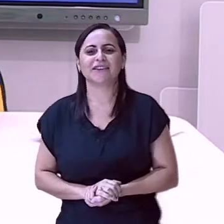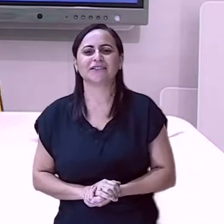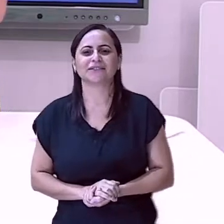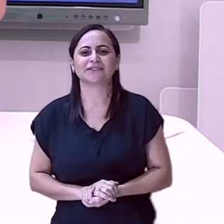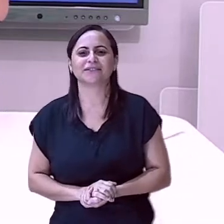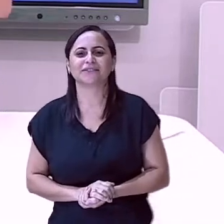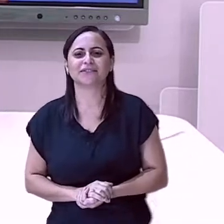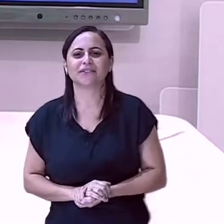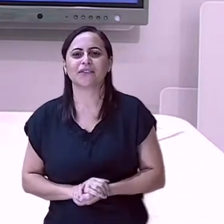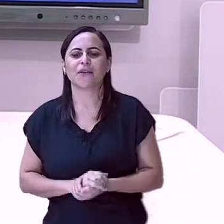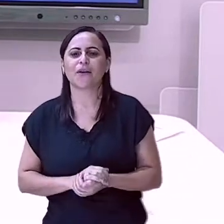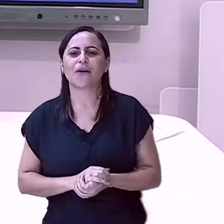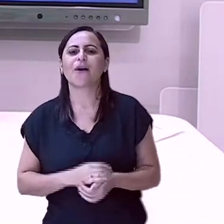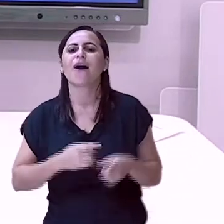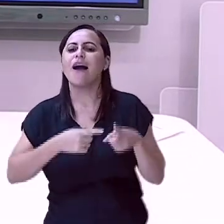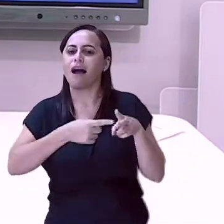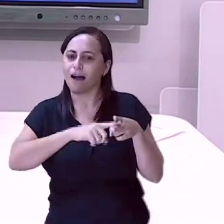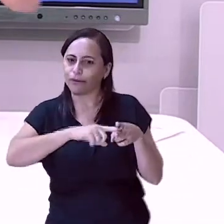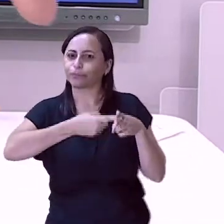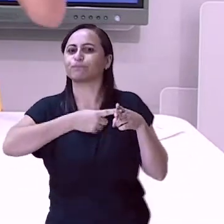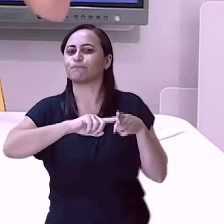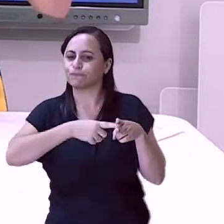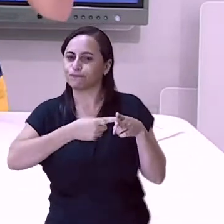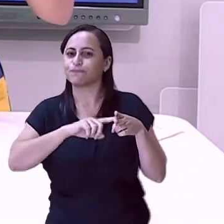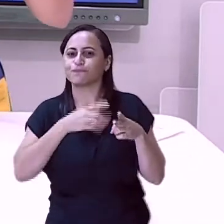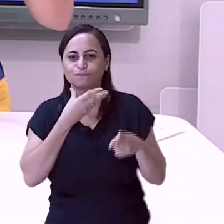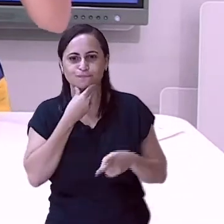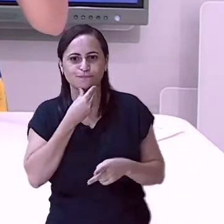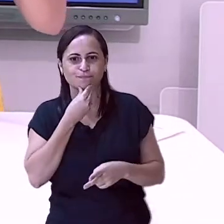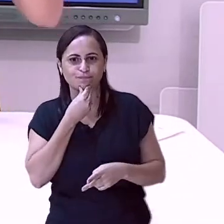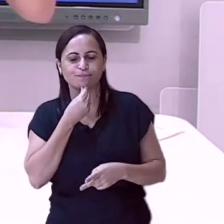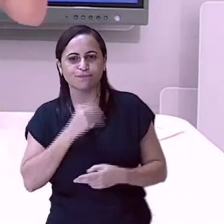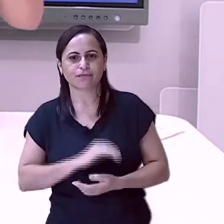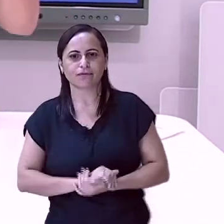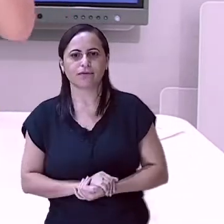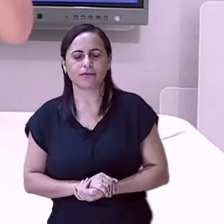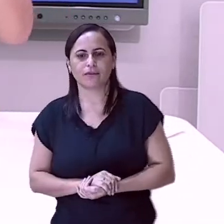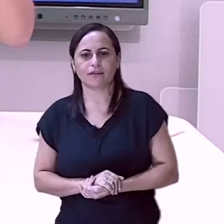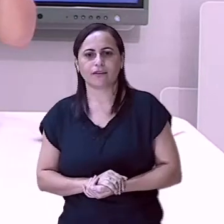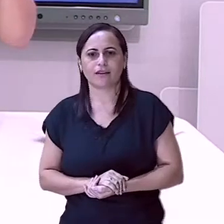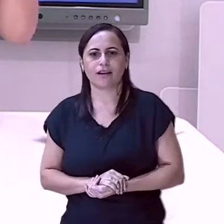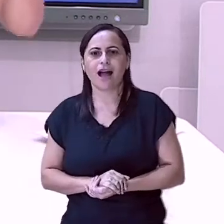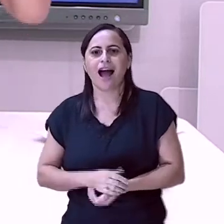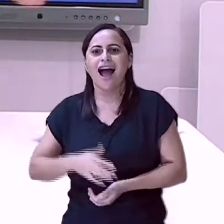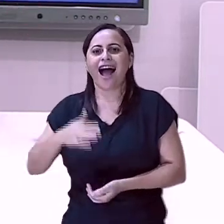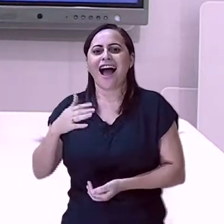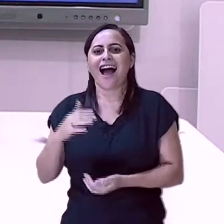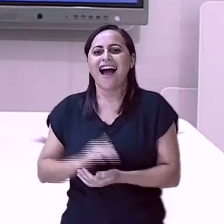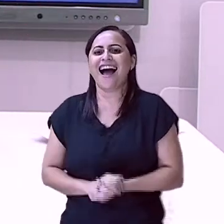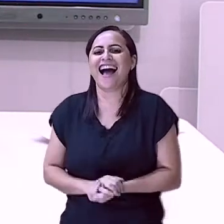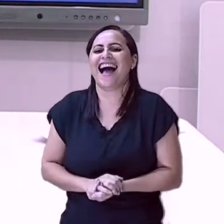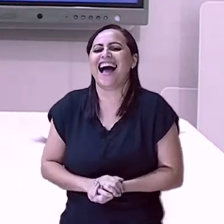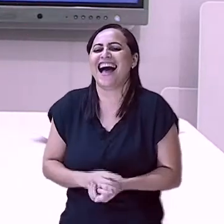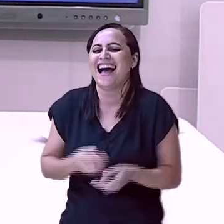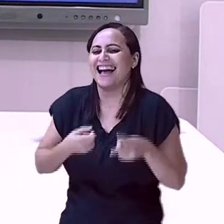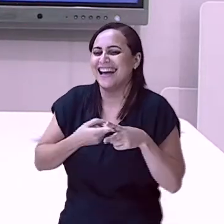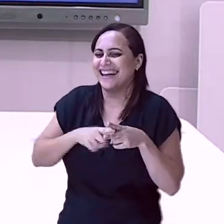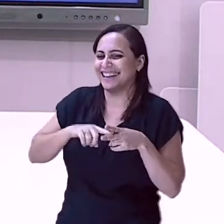Deixa qual? O mecânico. mecânico. Deixa eu ver. Será que ela vai achar o mecânico? Olha!